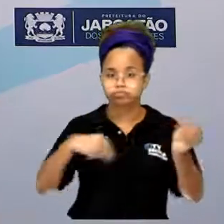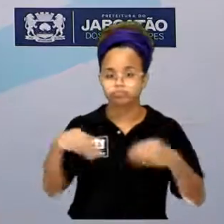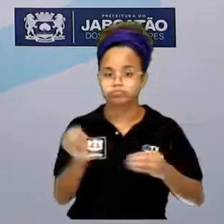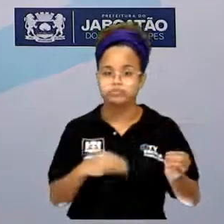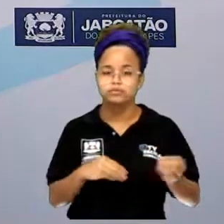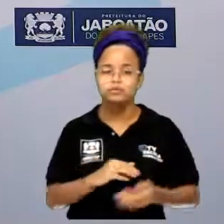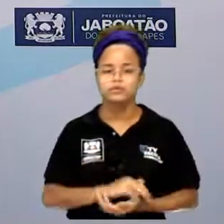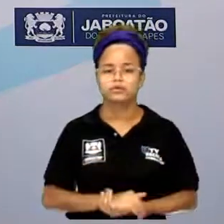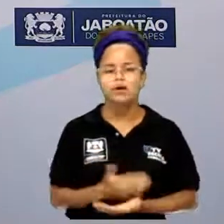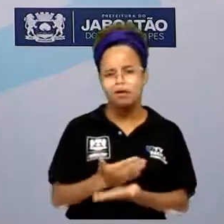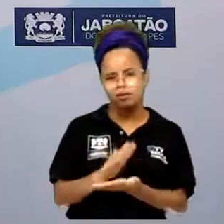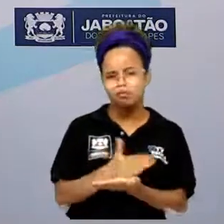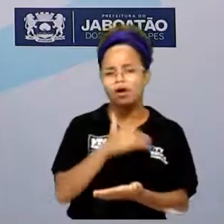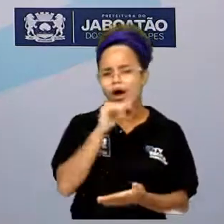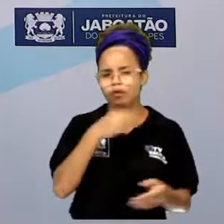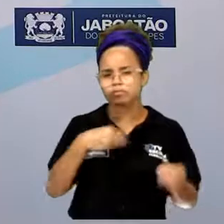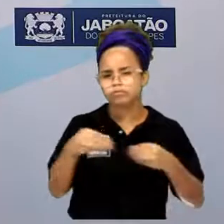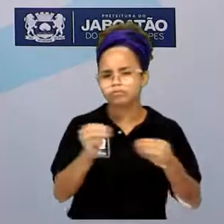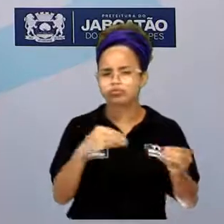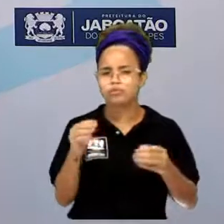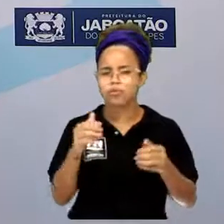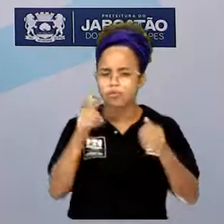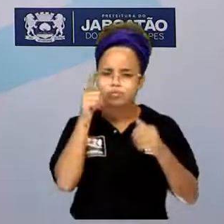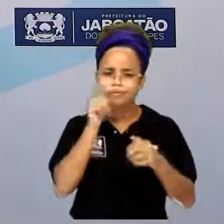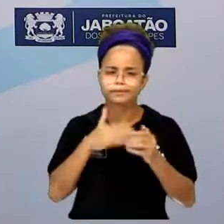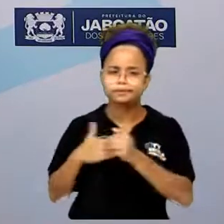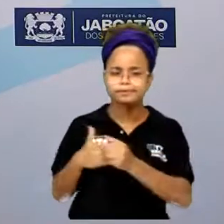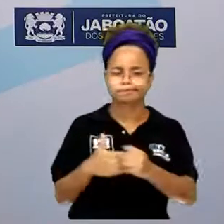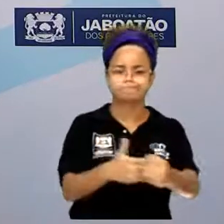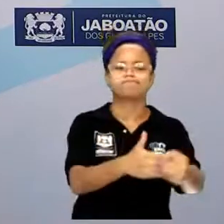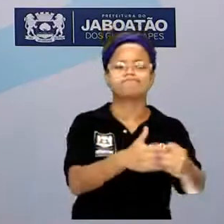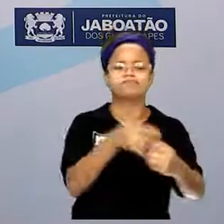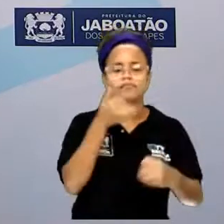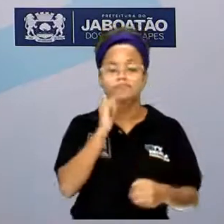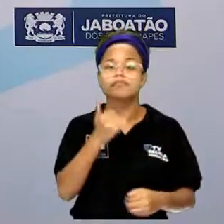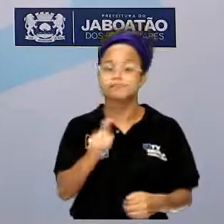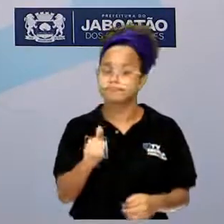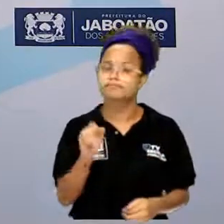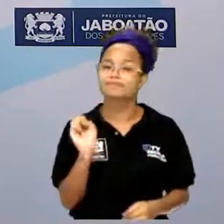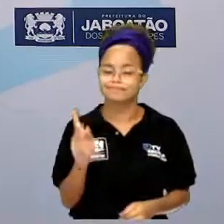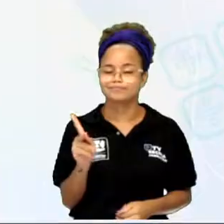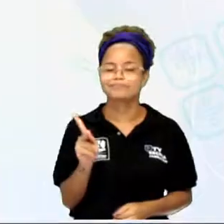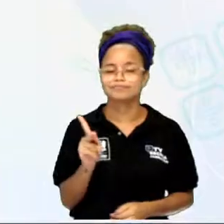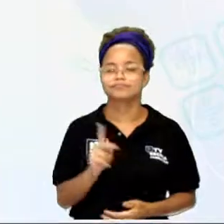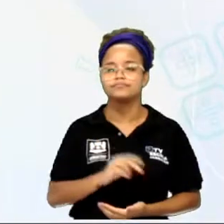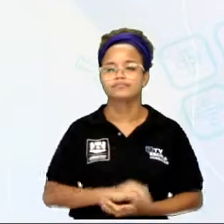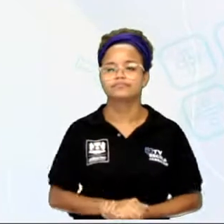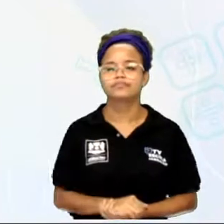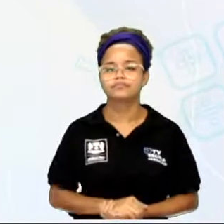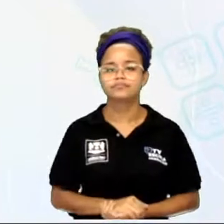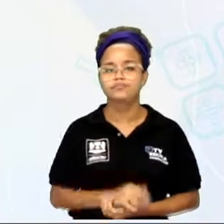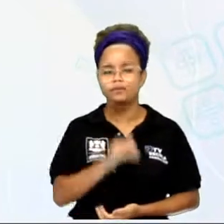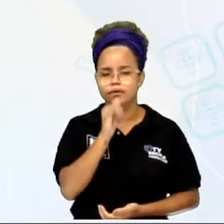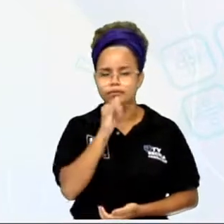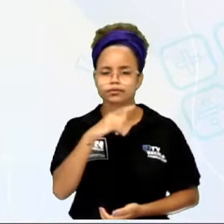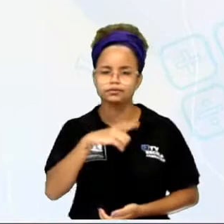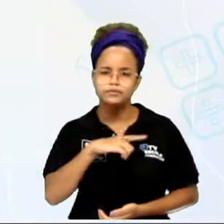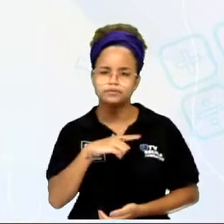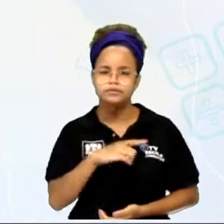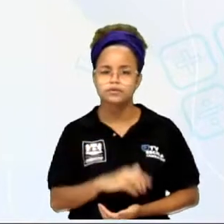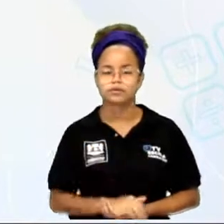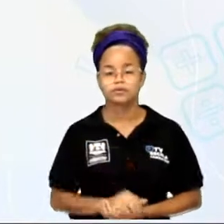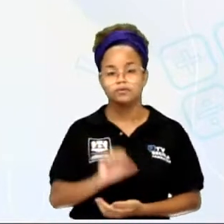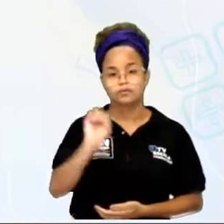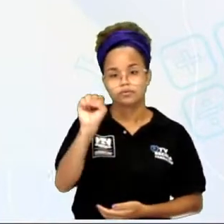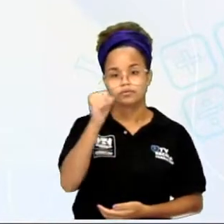alguns líquidos também conduzem a energia elétrica, tá? Então, os exemplos que eu botei aqui são o São